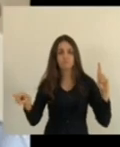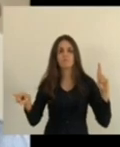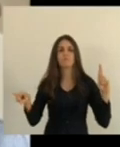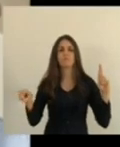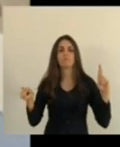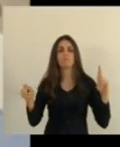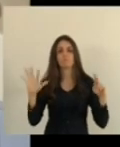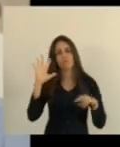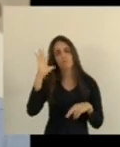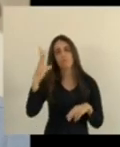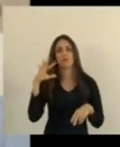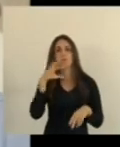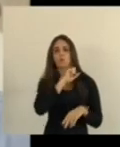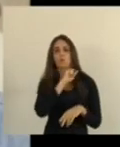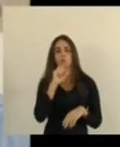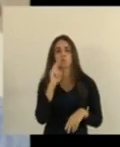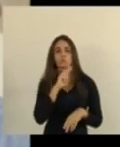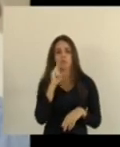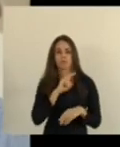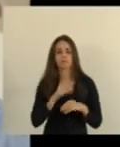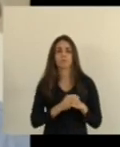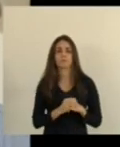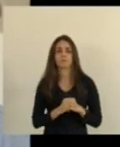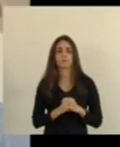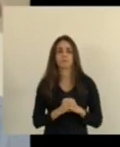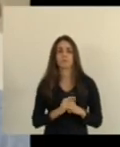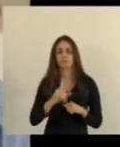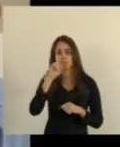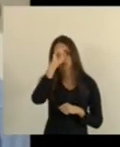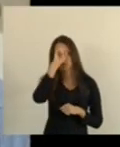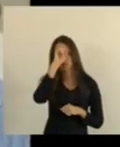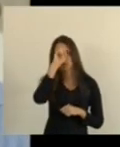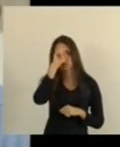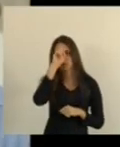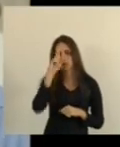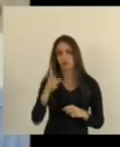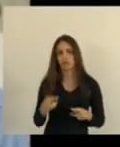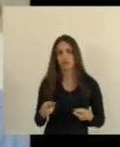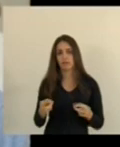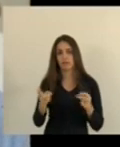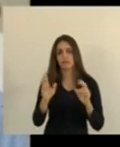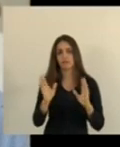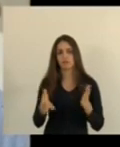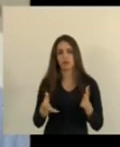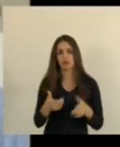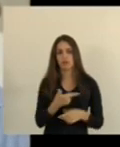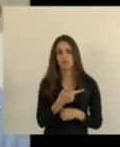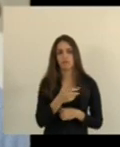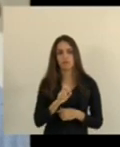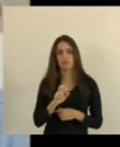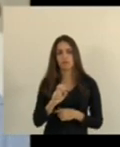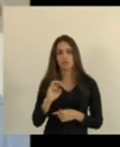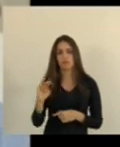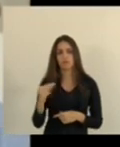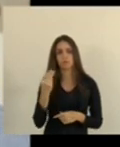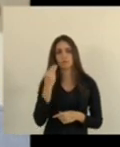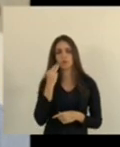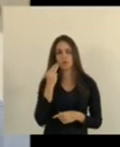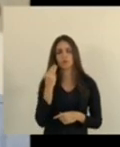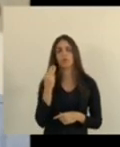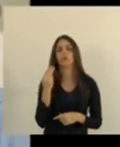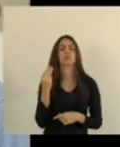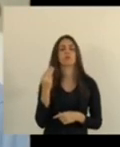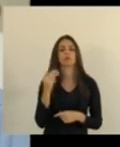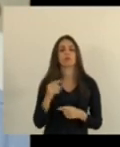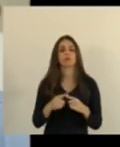uma providência urgente hospital do câncer já com 25 milhões liberados com o terreno